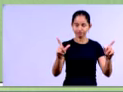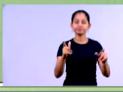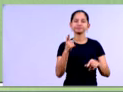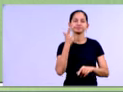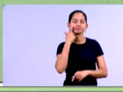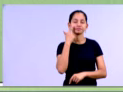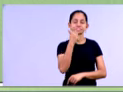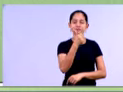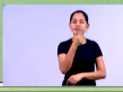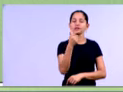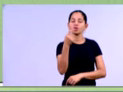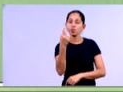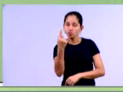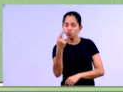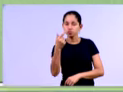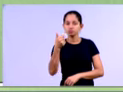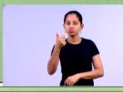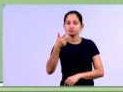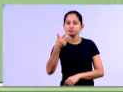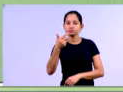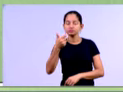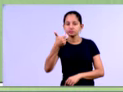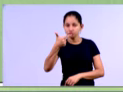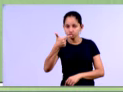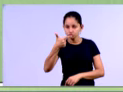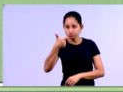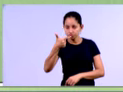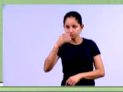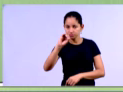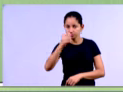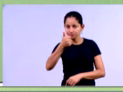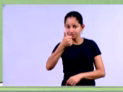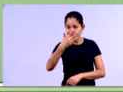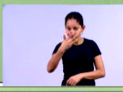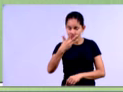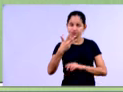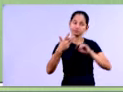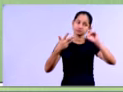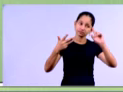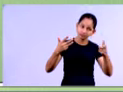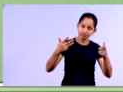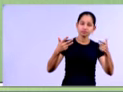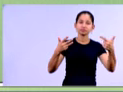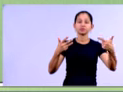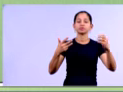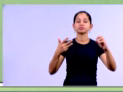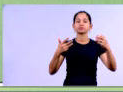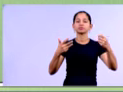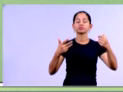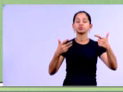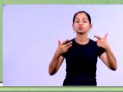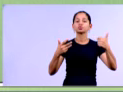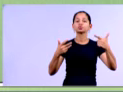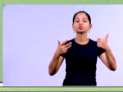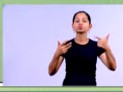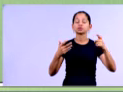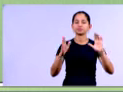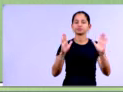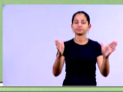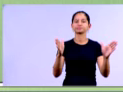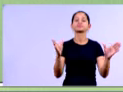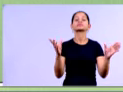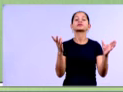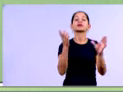e 2012, né, somente do grupo do ativo, ok, gente? Então, em 2013 o ativo